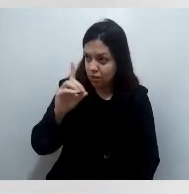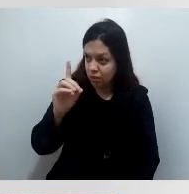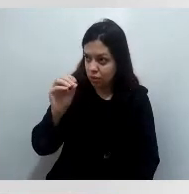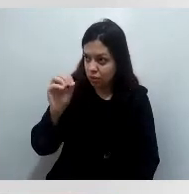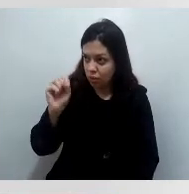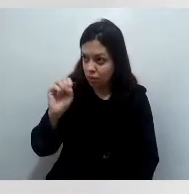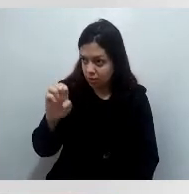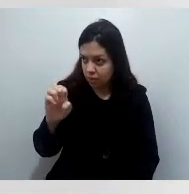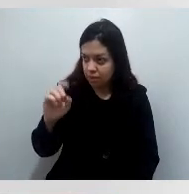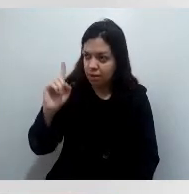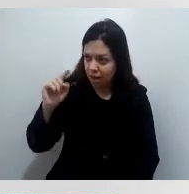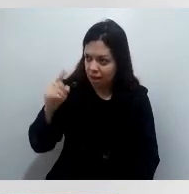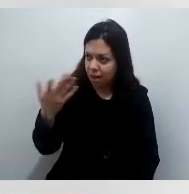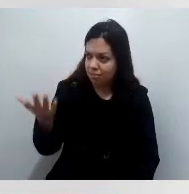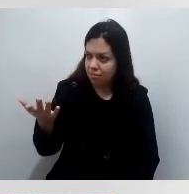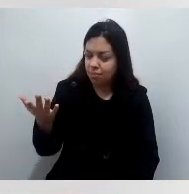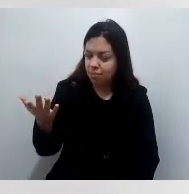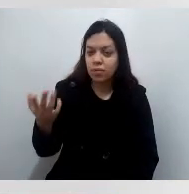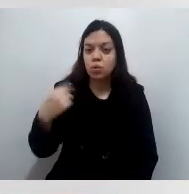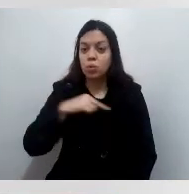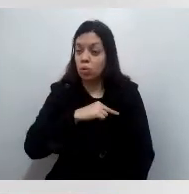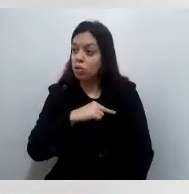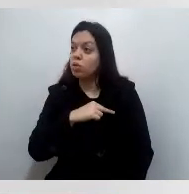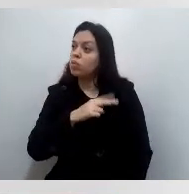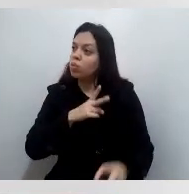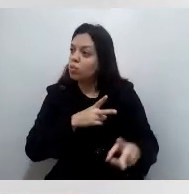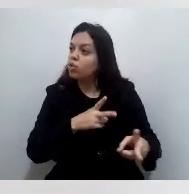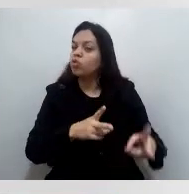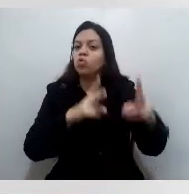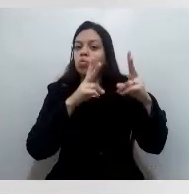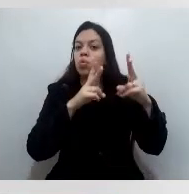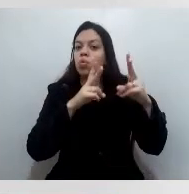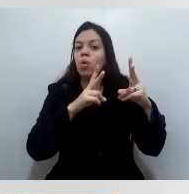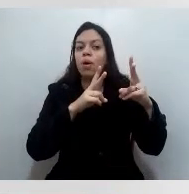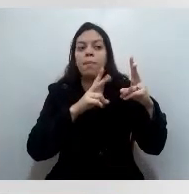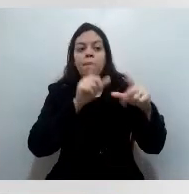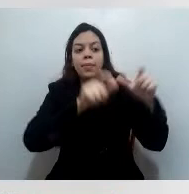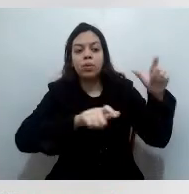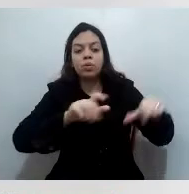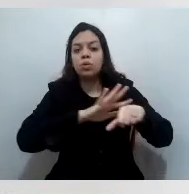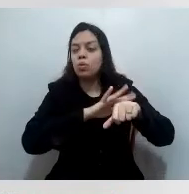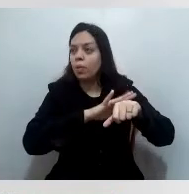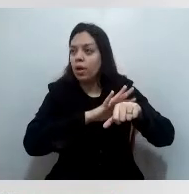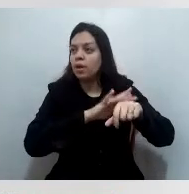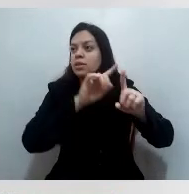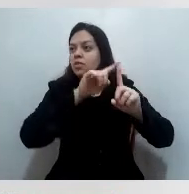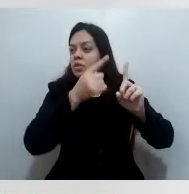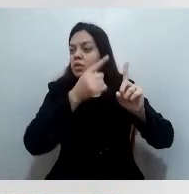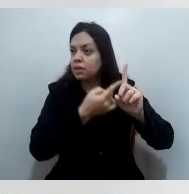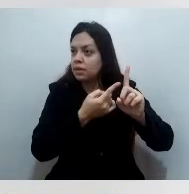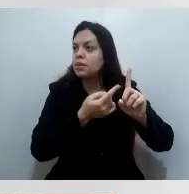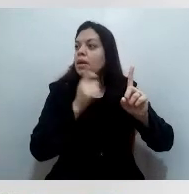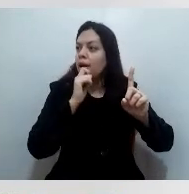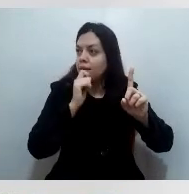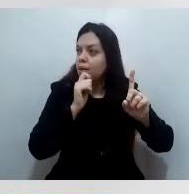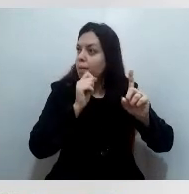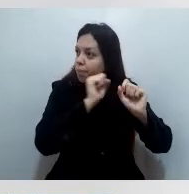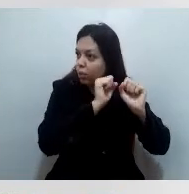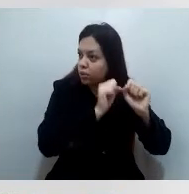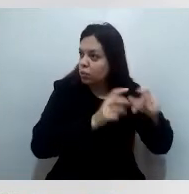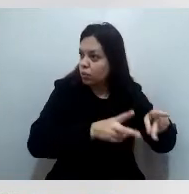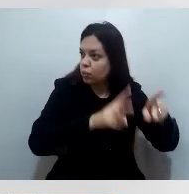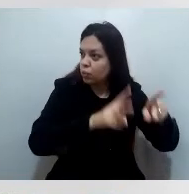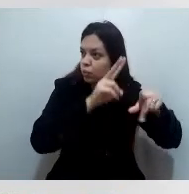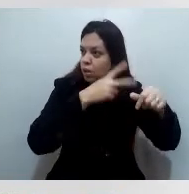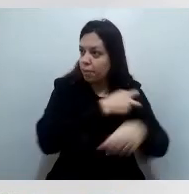nós mantemos os grupos de comorbidades, né, é isso, e as gestantes. Policiais também estão